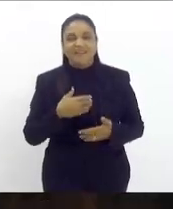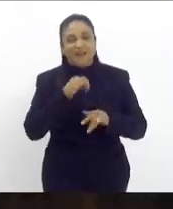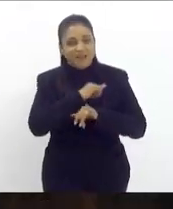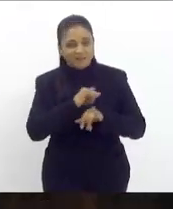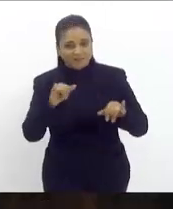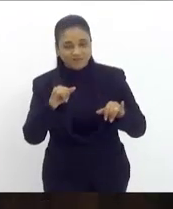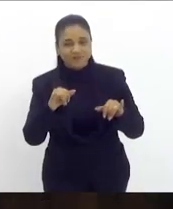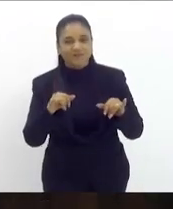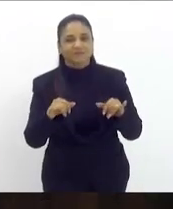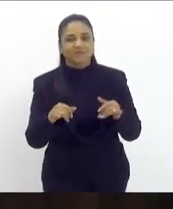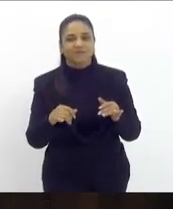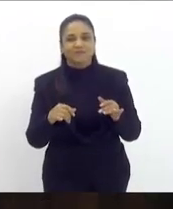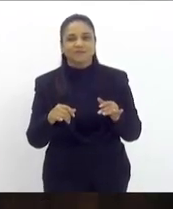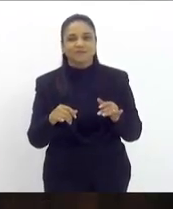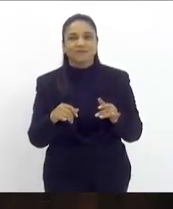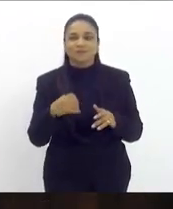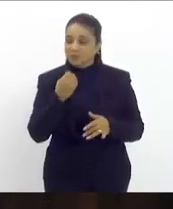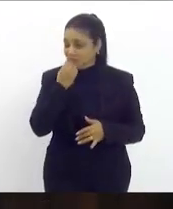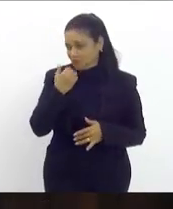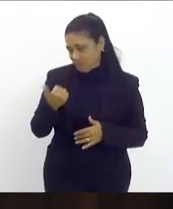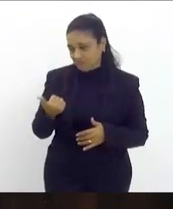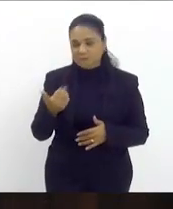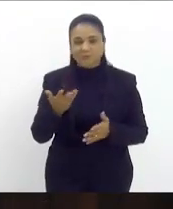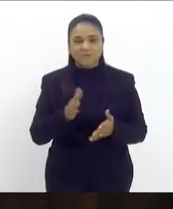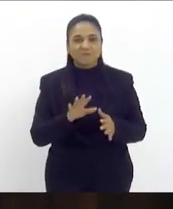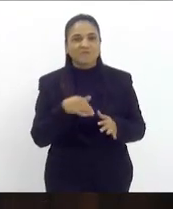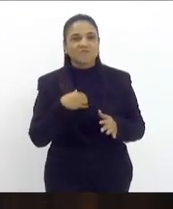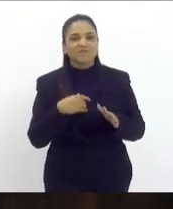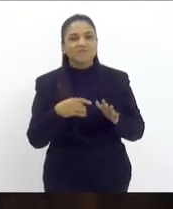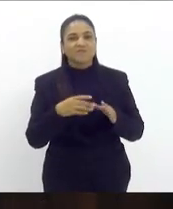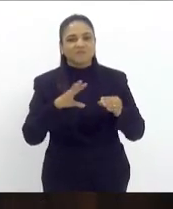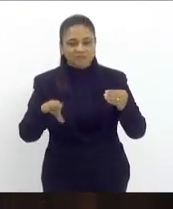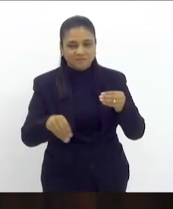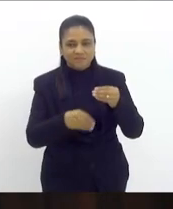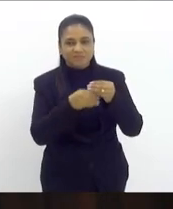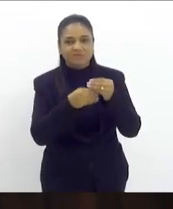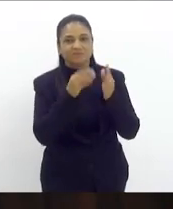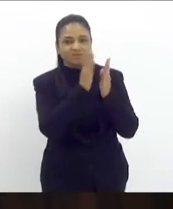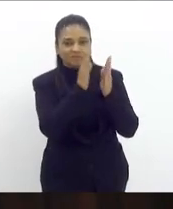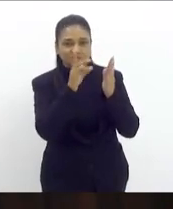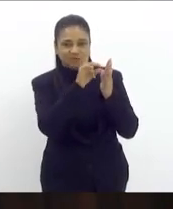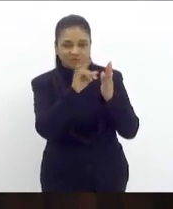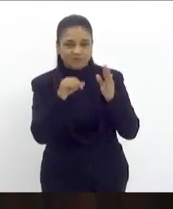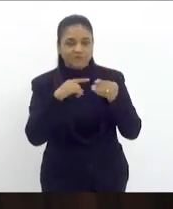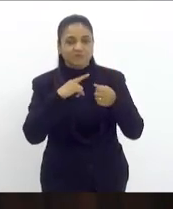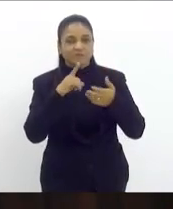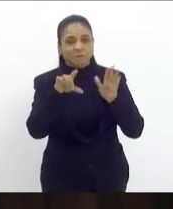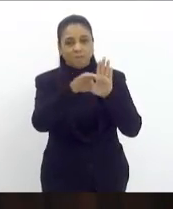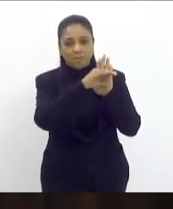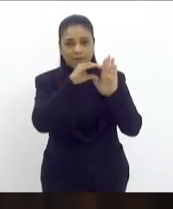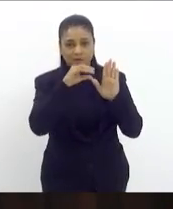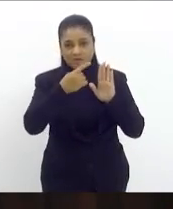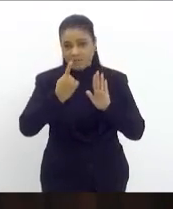Anuncio. Tudo bem, deputado. Incluídos na ordem do dia de acordo com o parágrafo primeiro